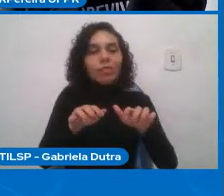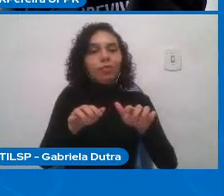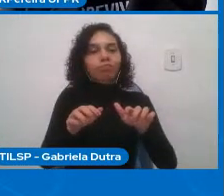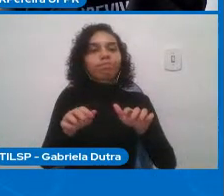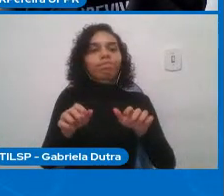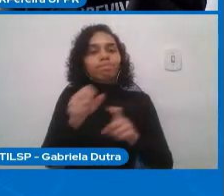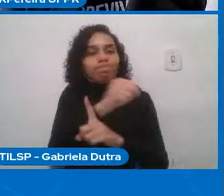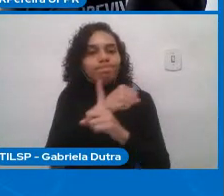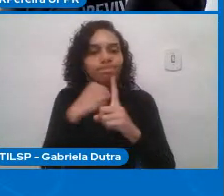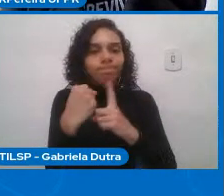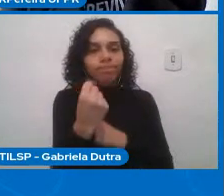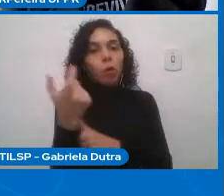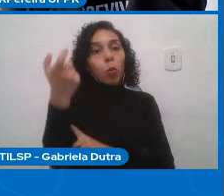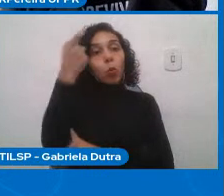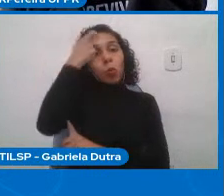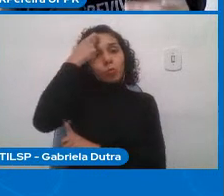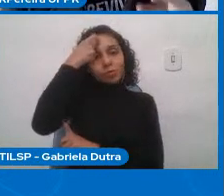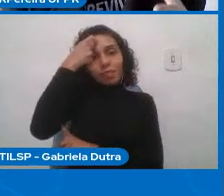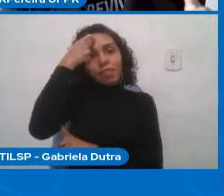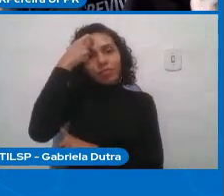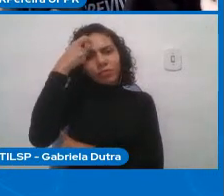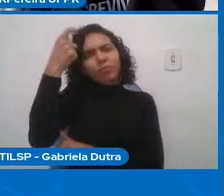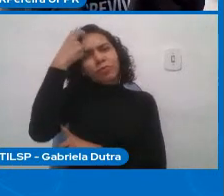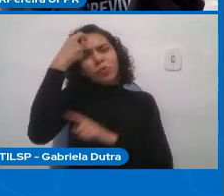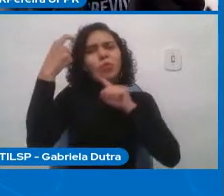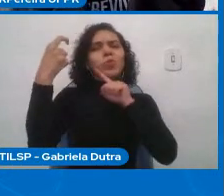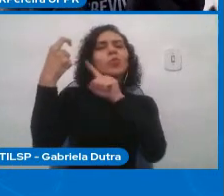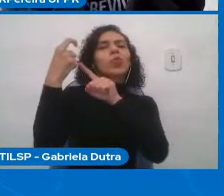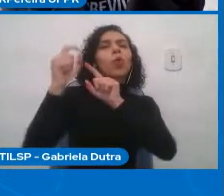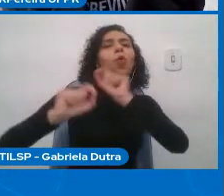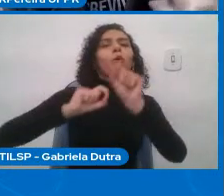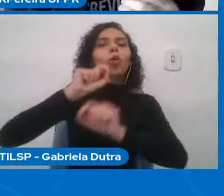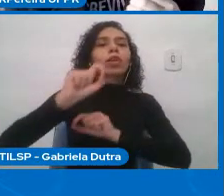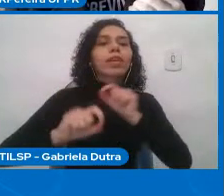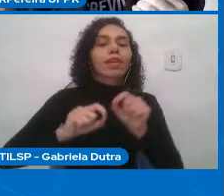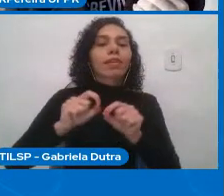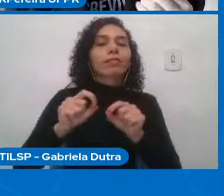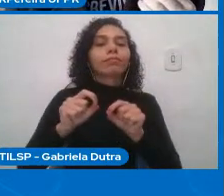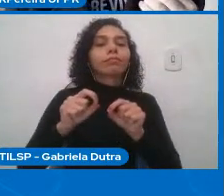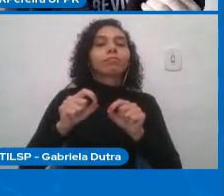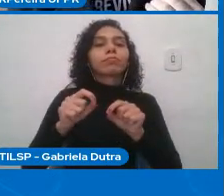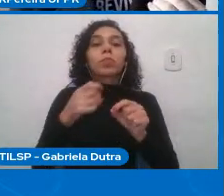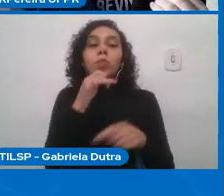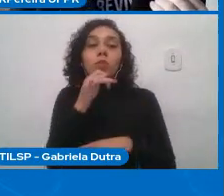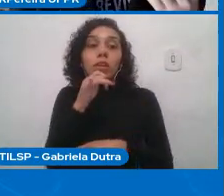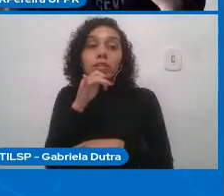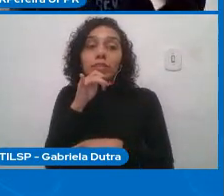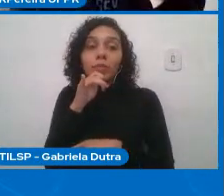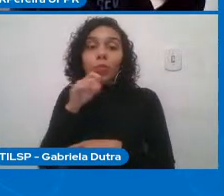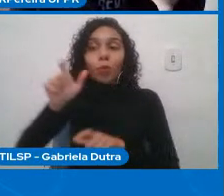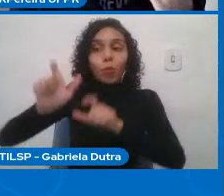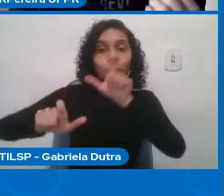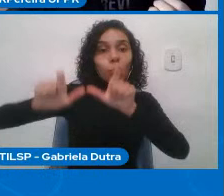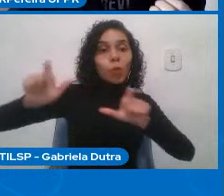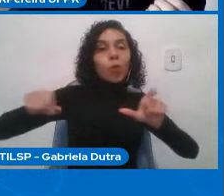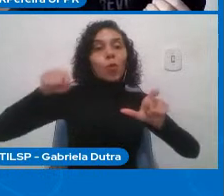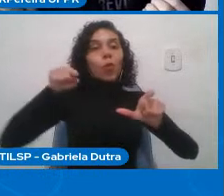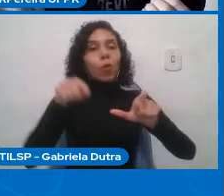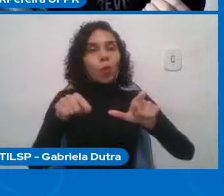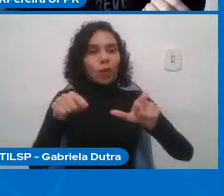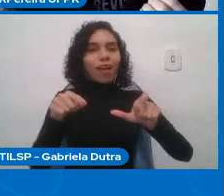socialmente consciente, consciente das partes interessadas que estão envolvidas e que elas vão tanto